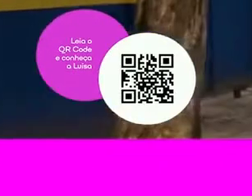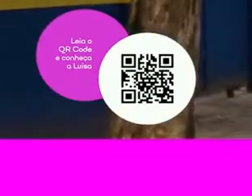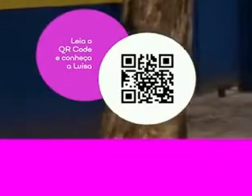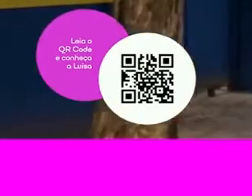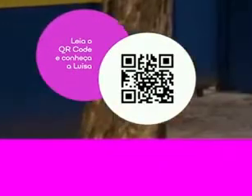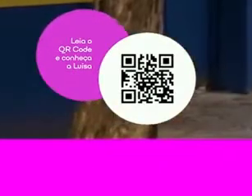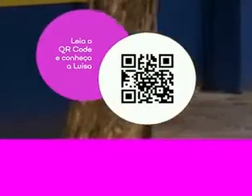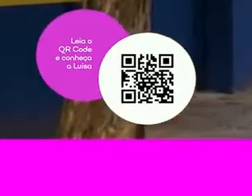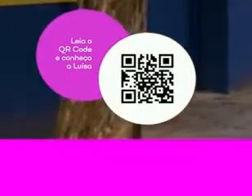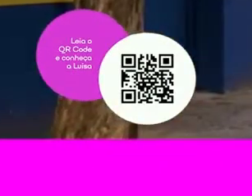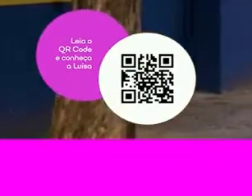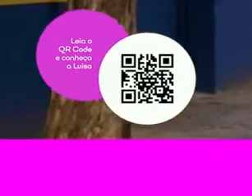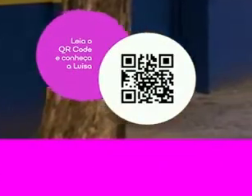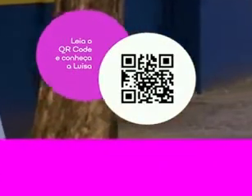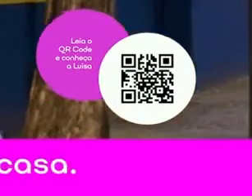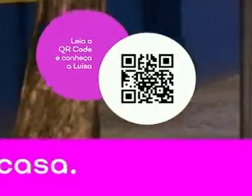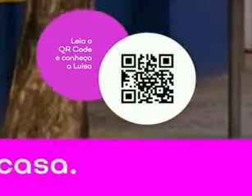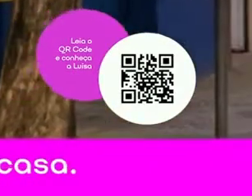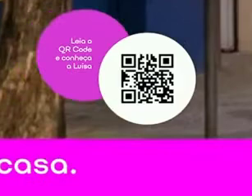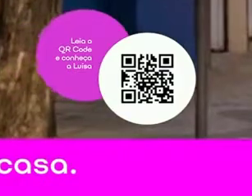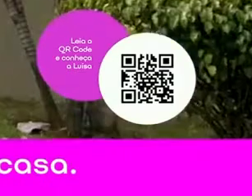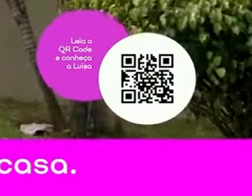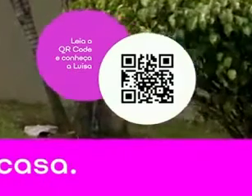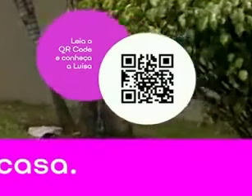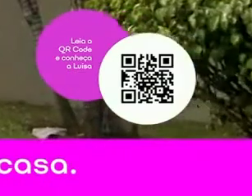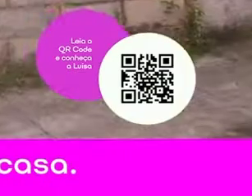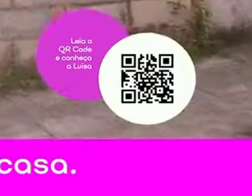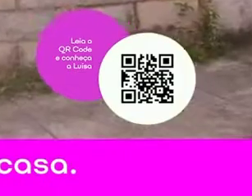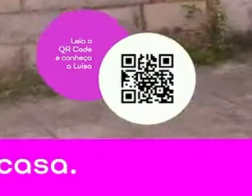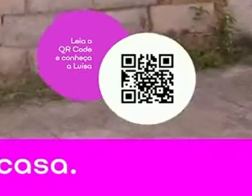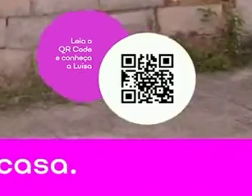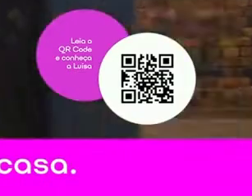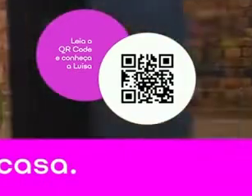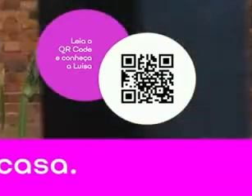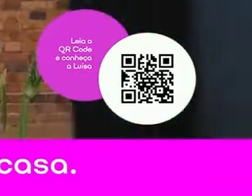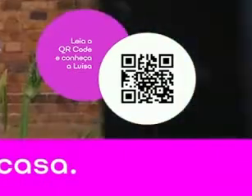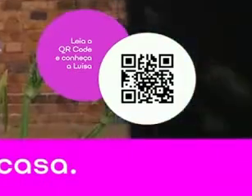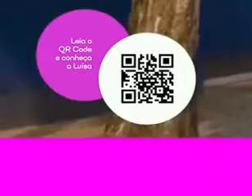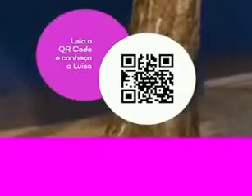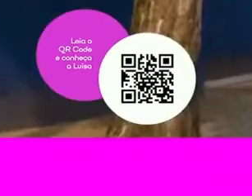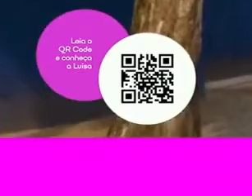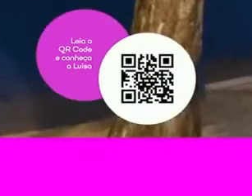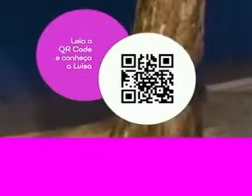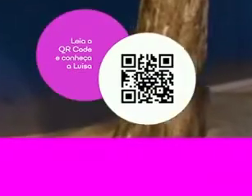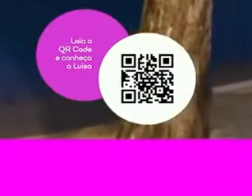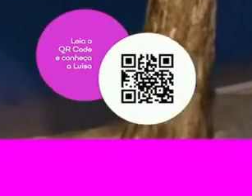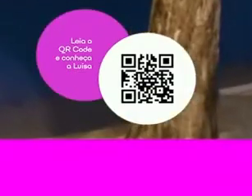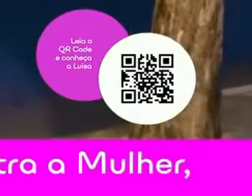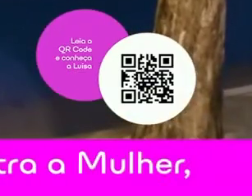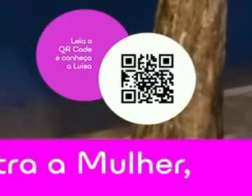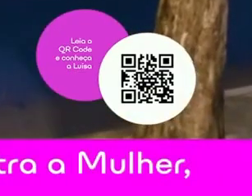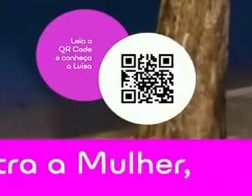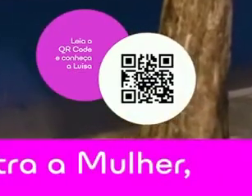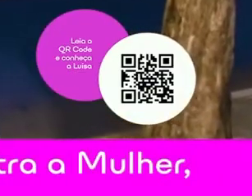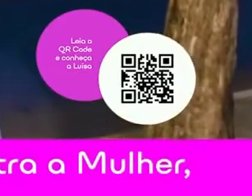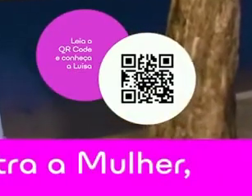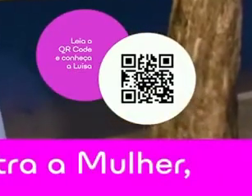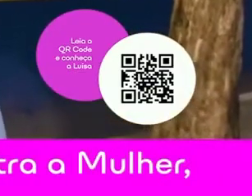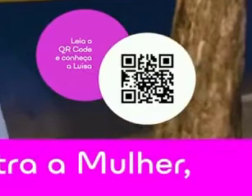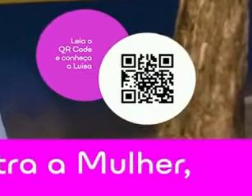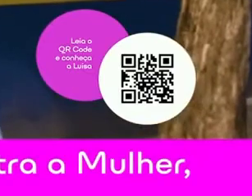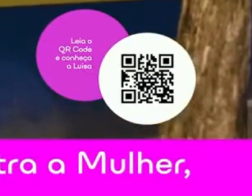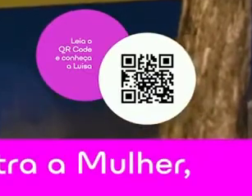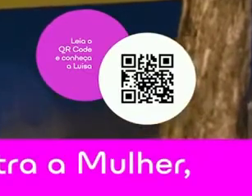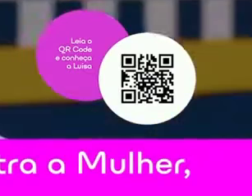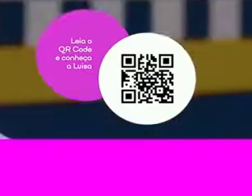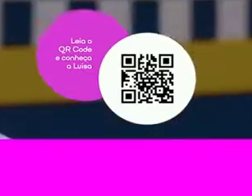aqui. É a violência contra as mulheres. Uma violência que acontece dentro de casa. Para combater isso, vou criar um programa de enfrentamento à